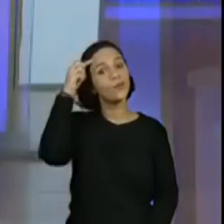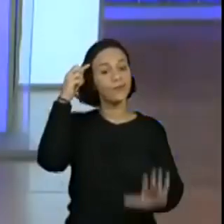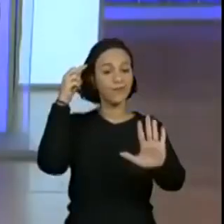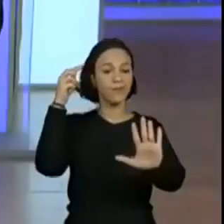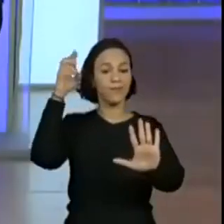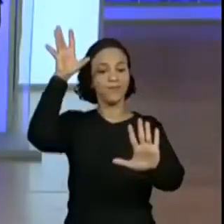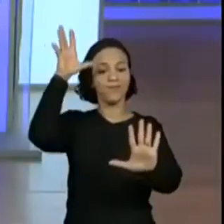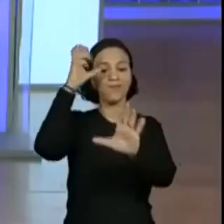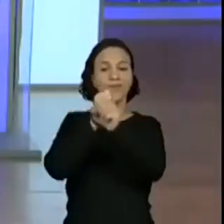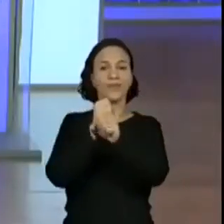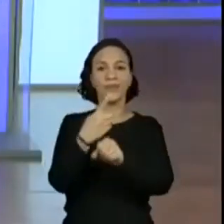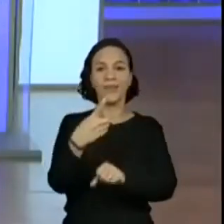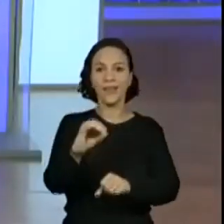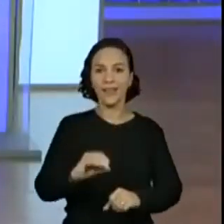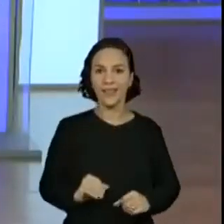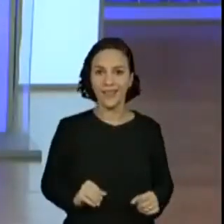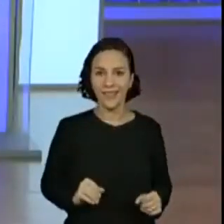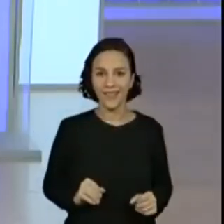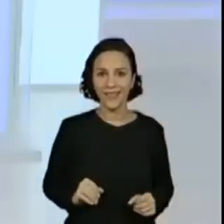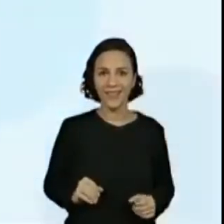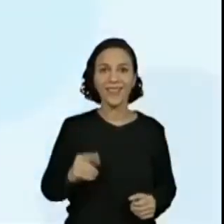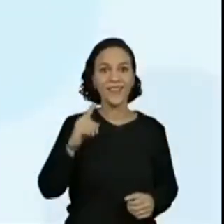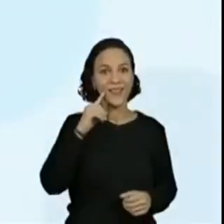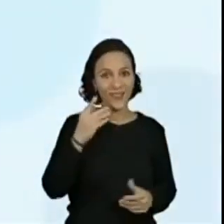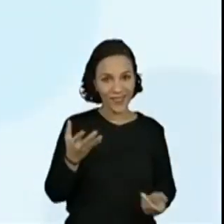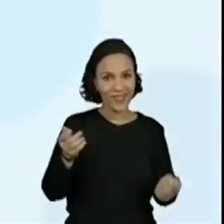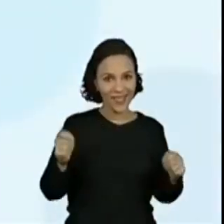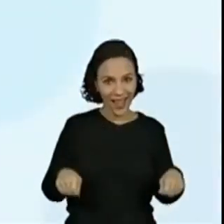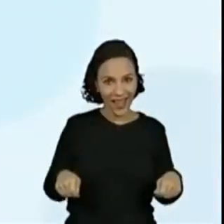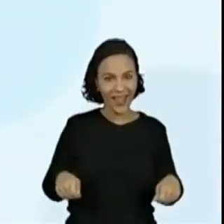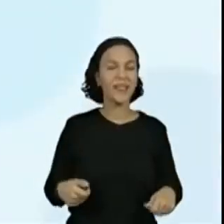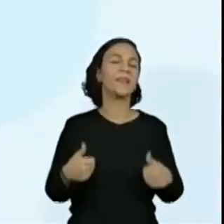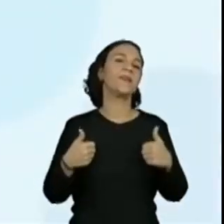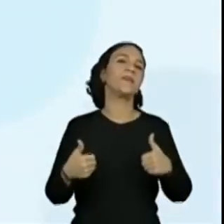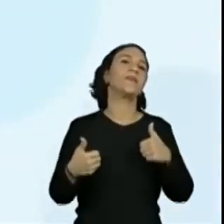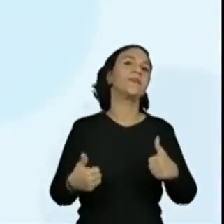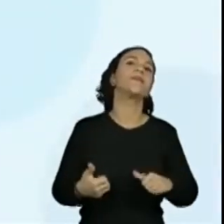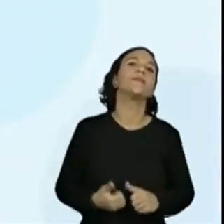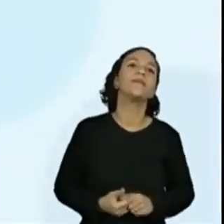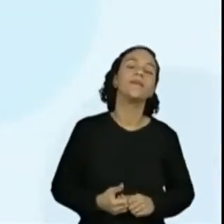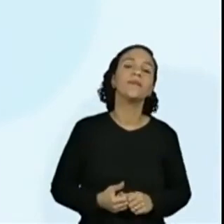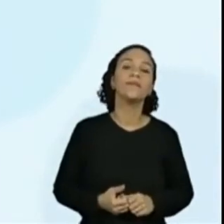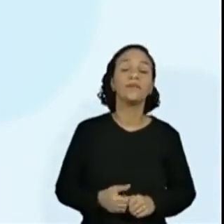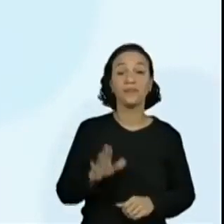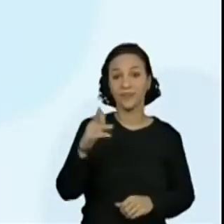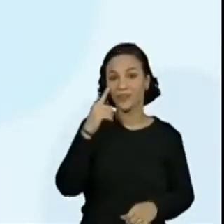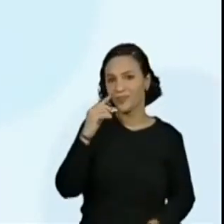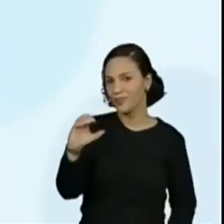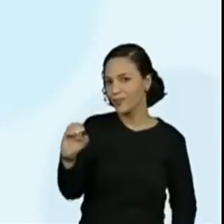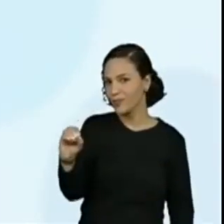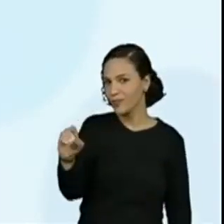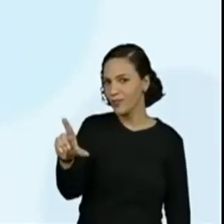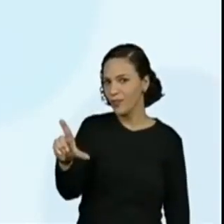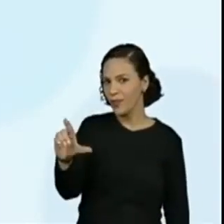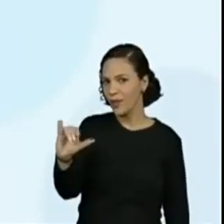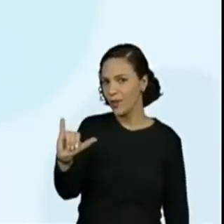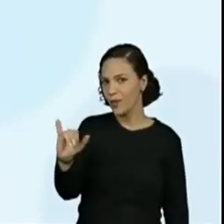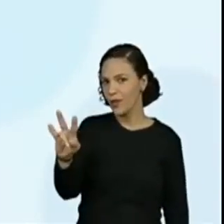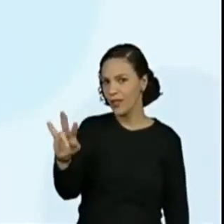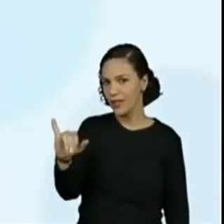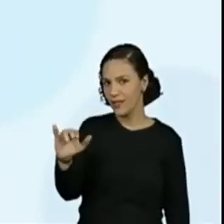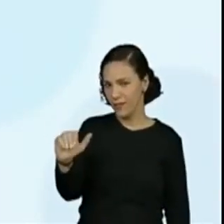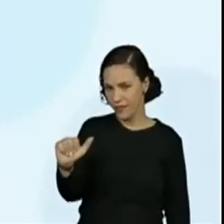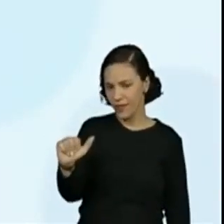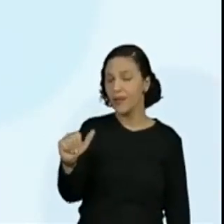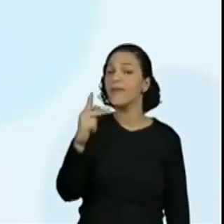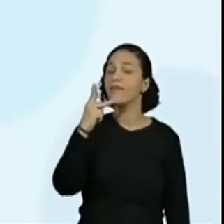Muito bem. Certíssimo. Deu de novo? Sim. Deu de novo. Vamos lá. Olha, a Olivia colocou assim, 9 mais